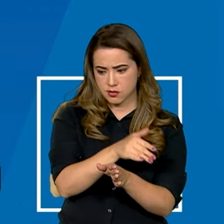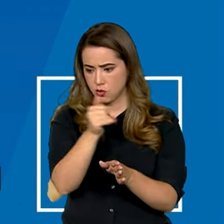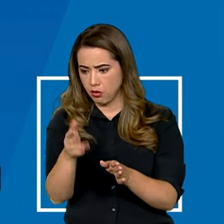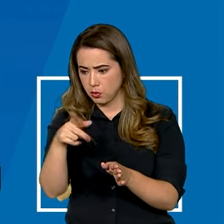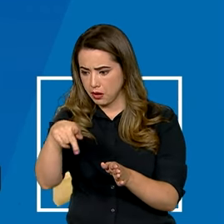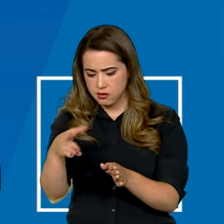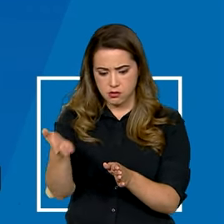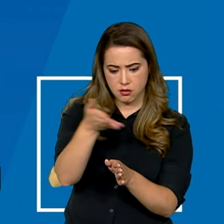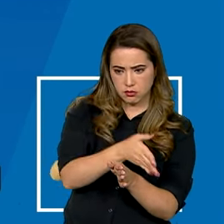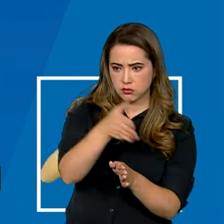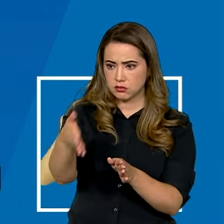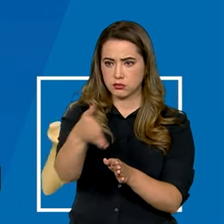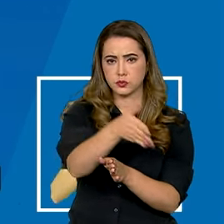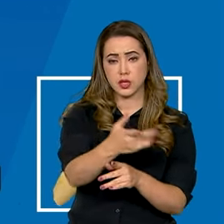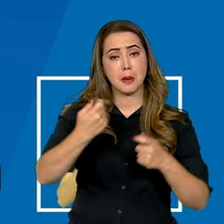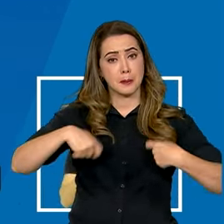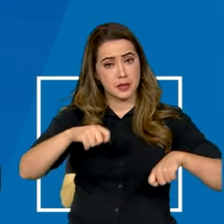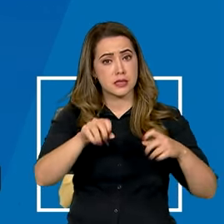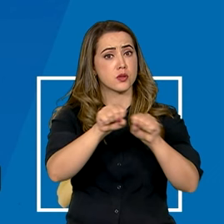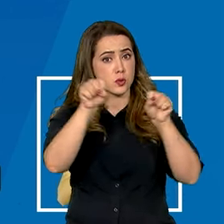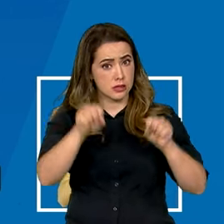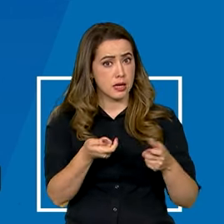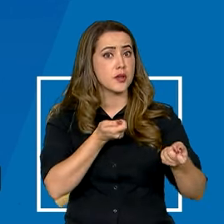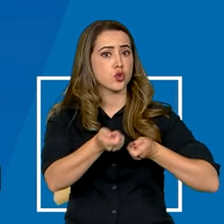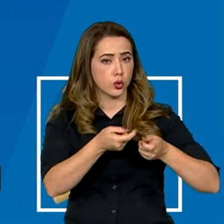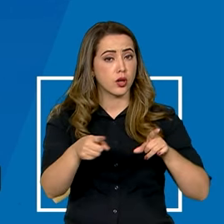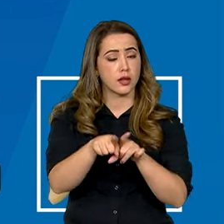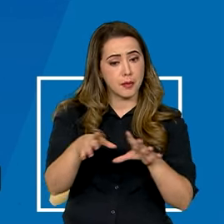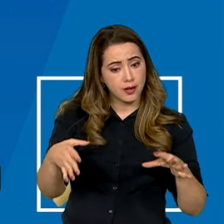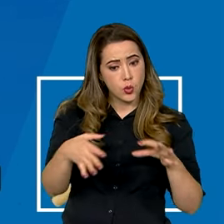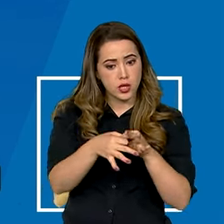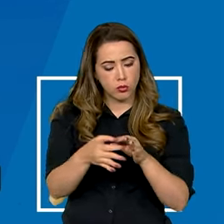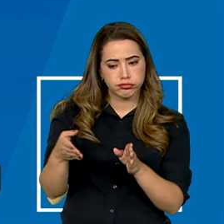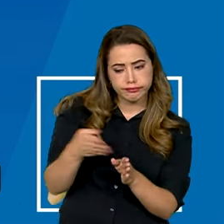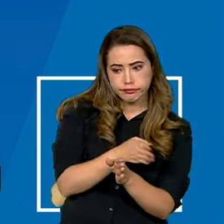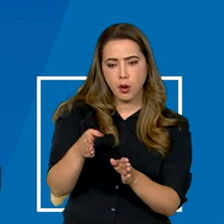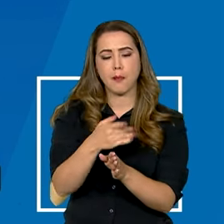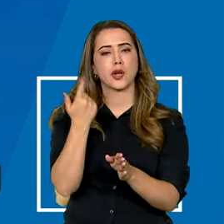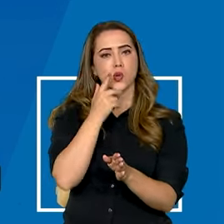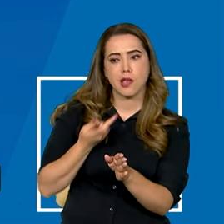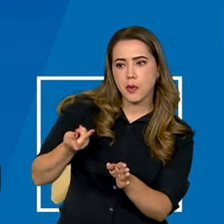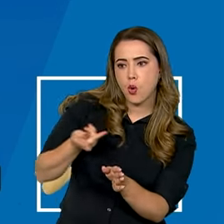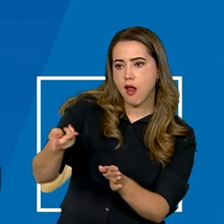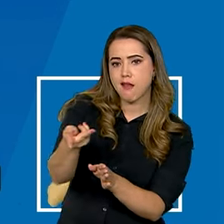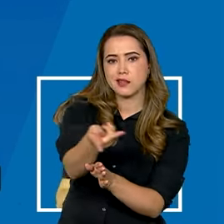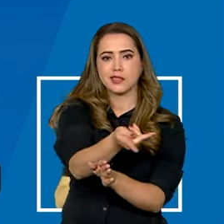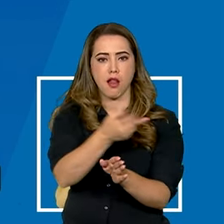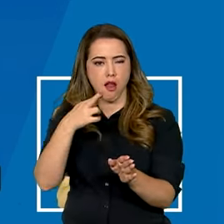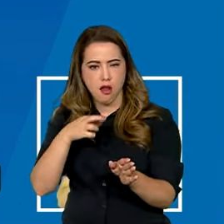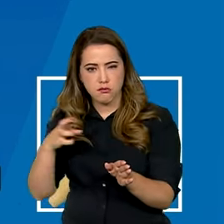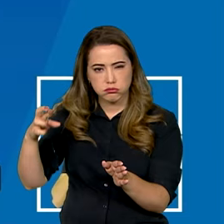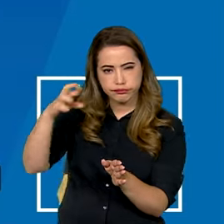evidentemente, por simetria, o sistema de controle deve ter exatamente a busca dessa maior agilidade